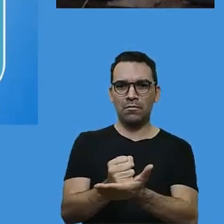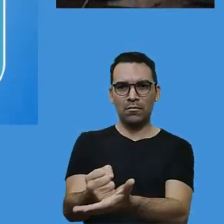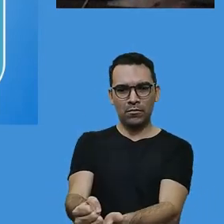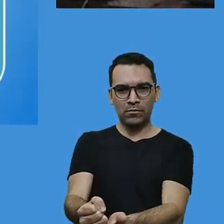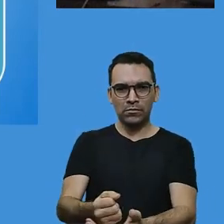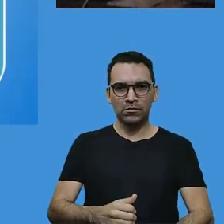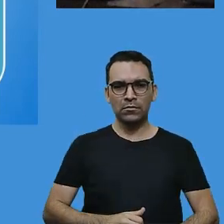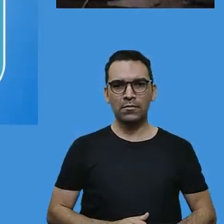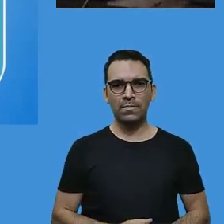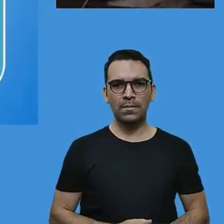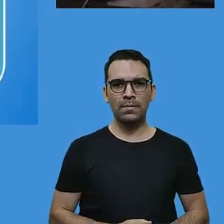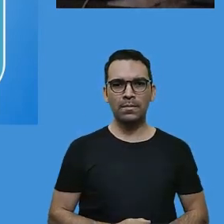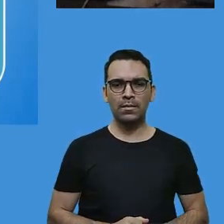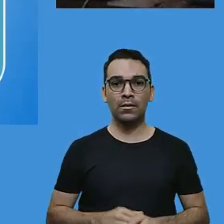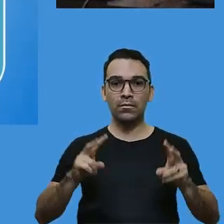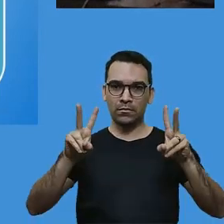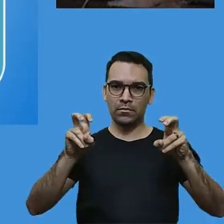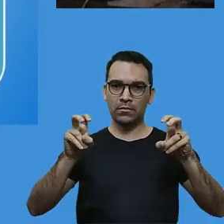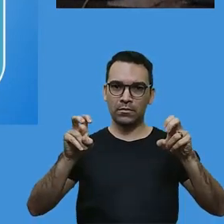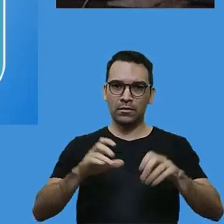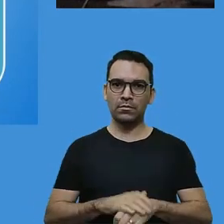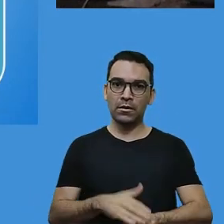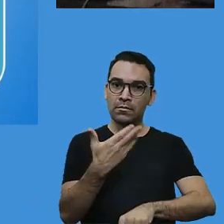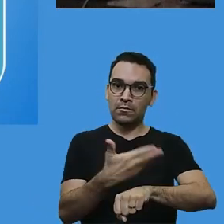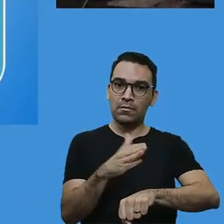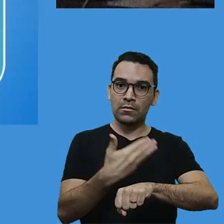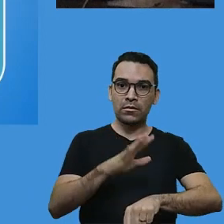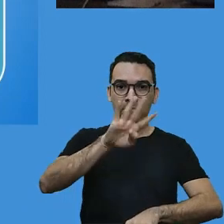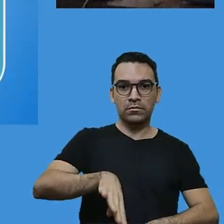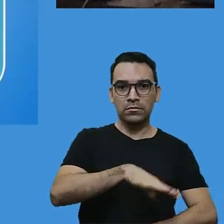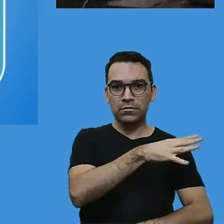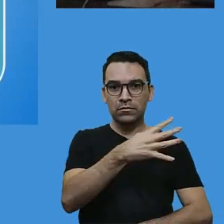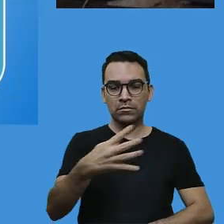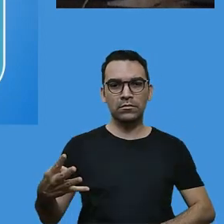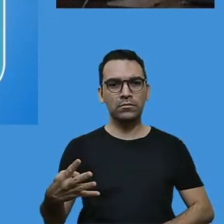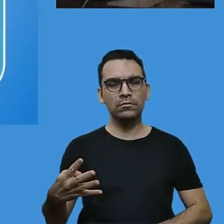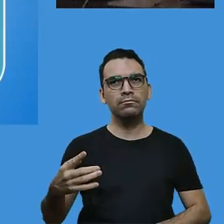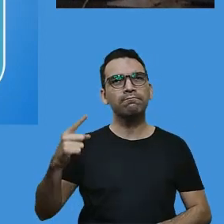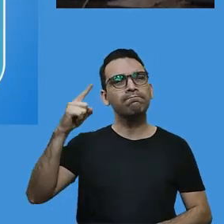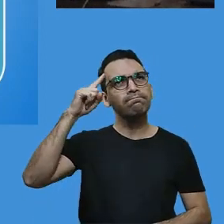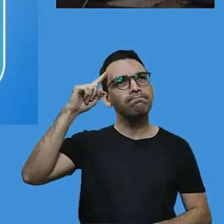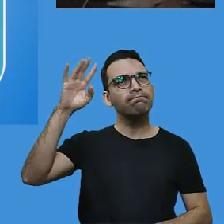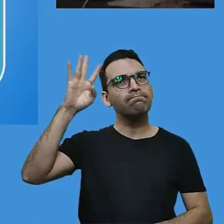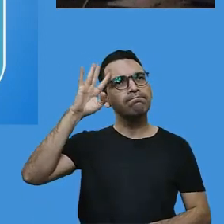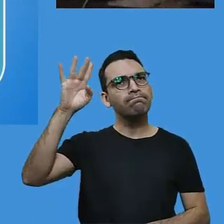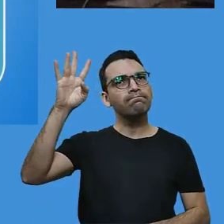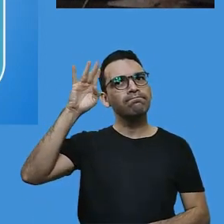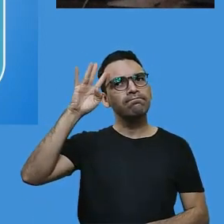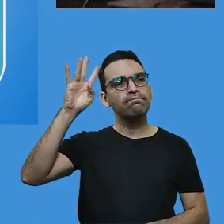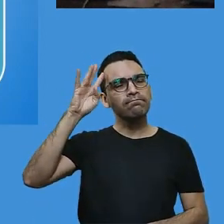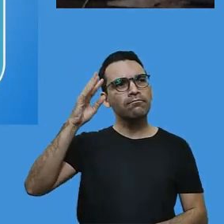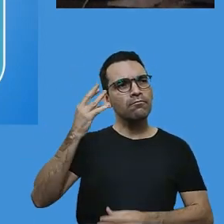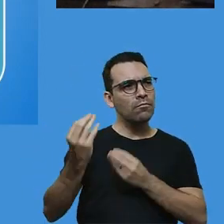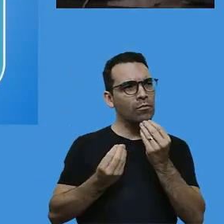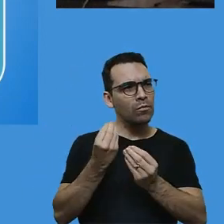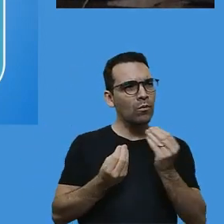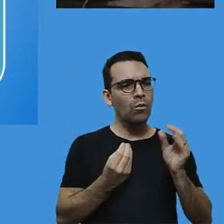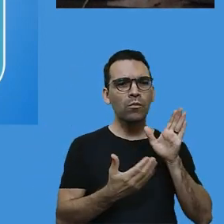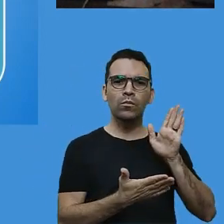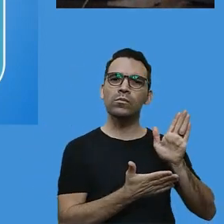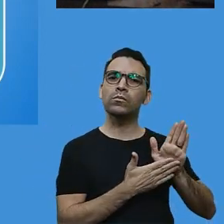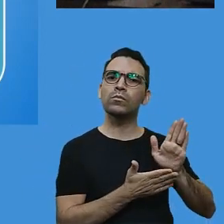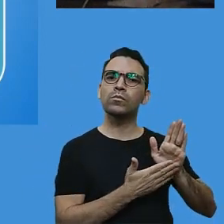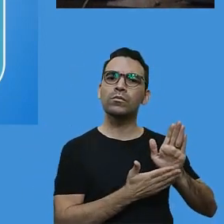Então, nós vamos falar sobre a prática escalonada, nós vamos refletir sobre o que nós vamos propor,